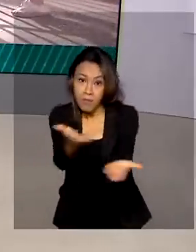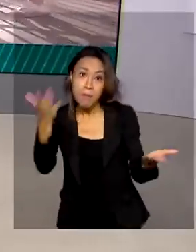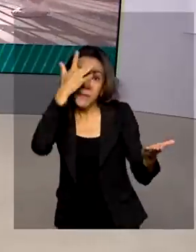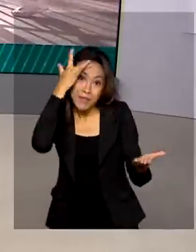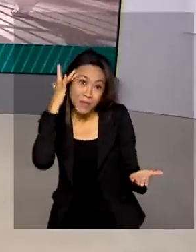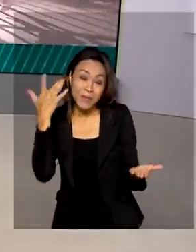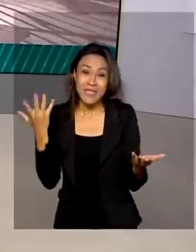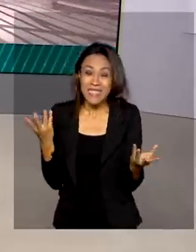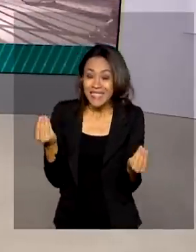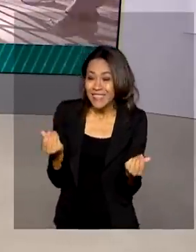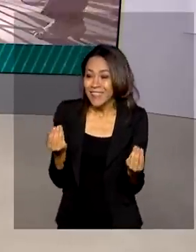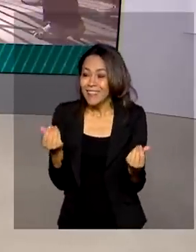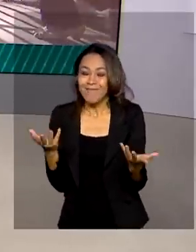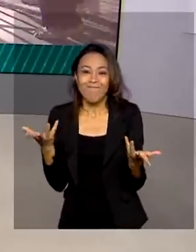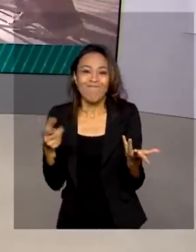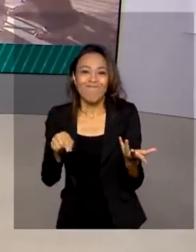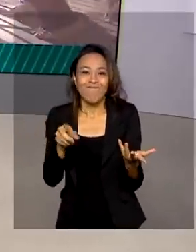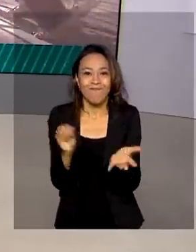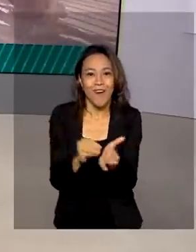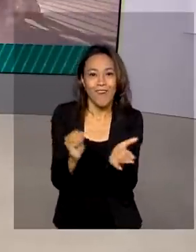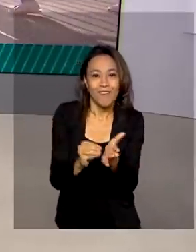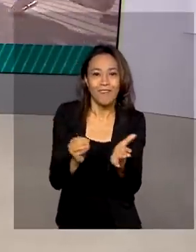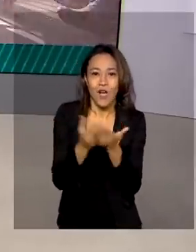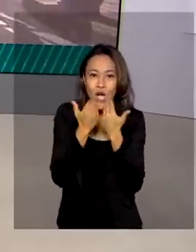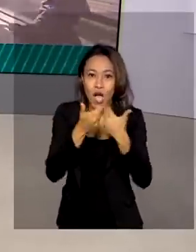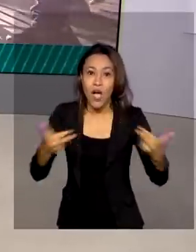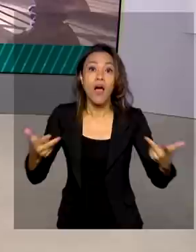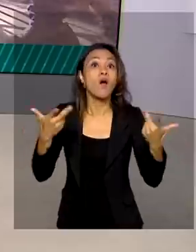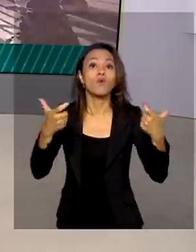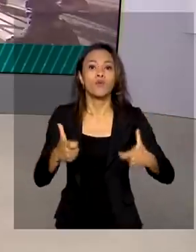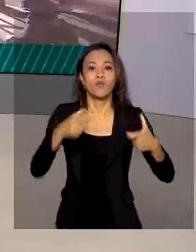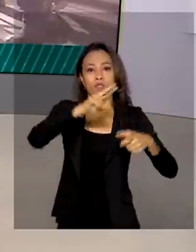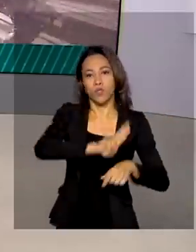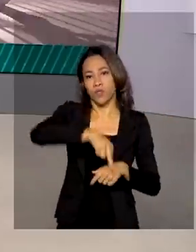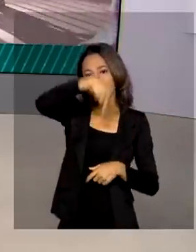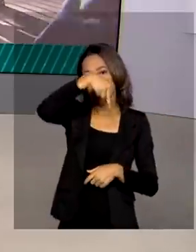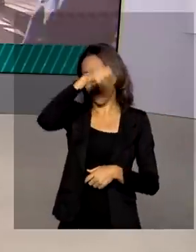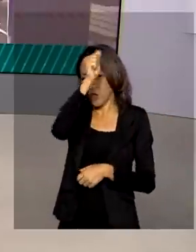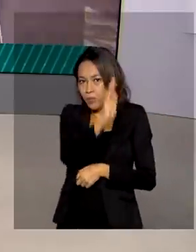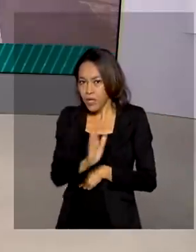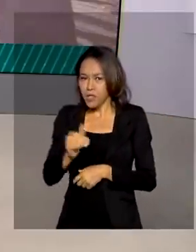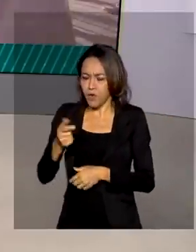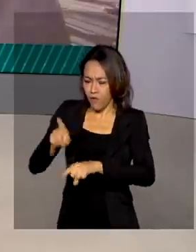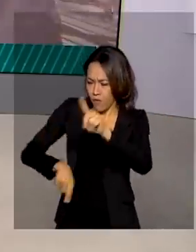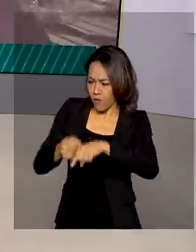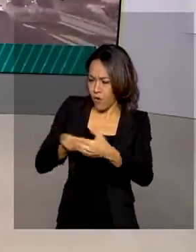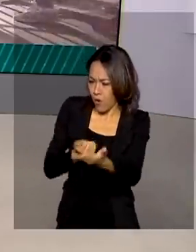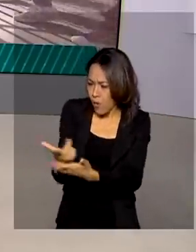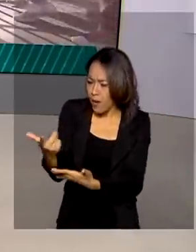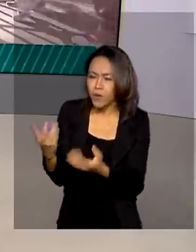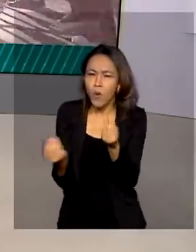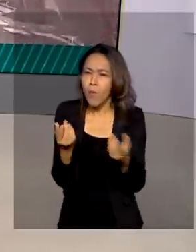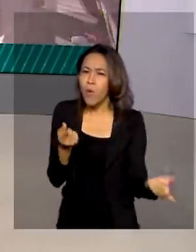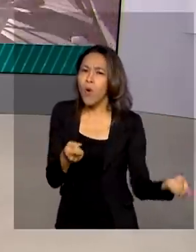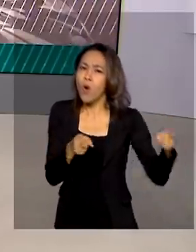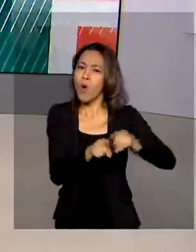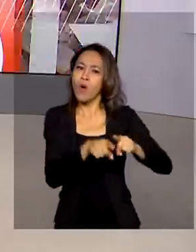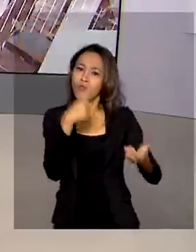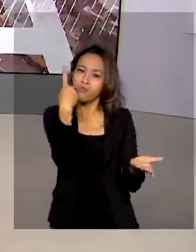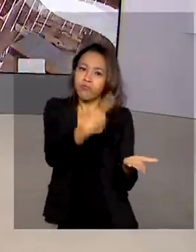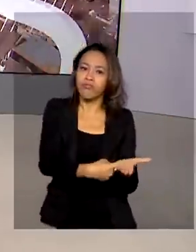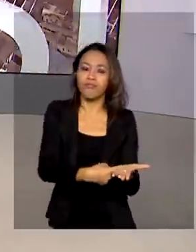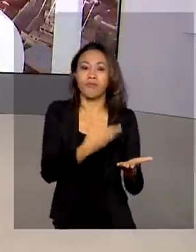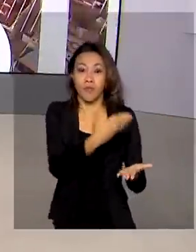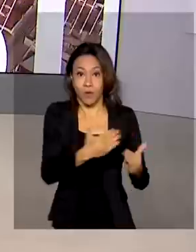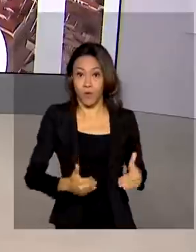de insegurança alimentar e nutricional na região norte do país. Os produtos foram comprados por meio de acordo firmado com o